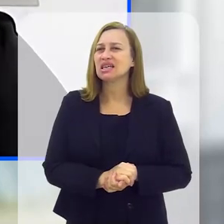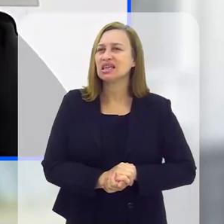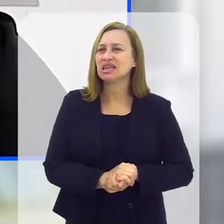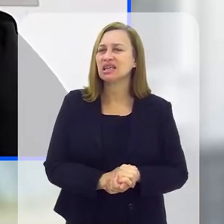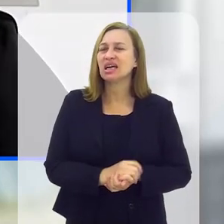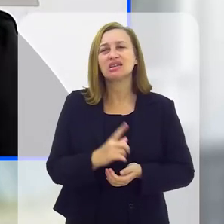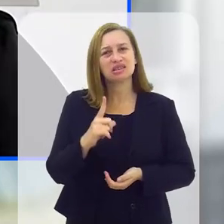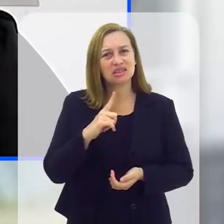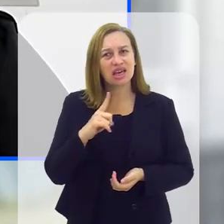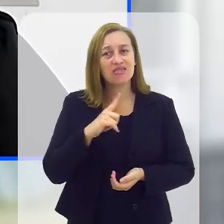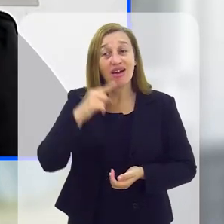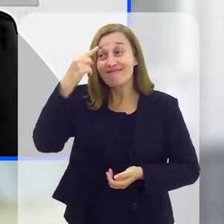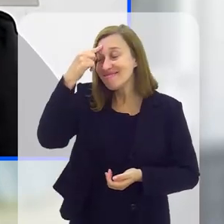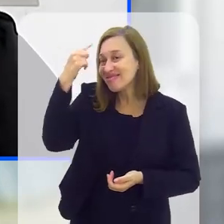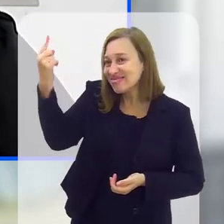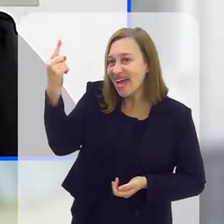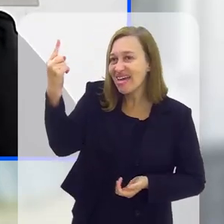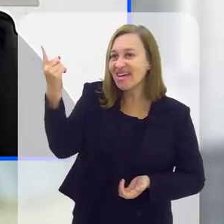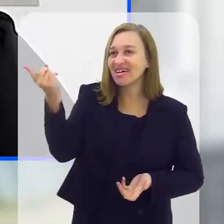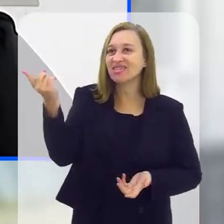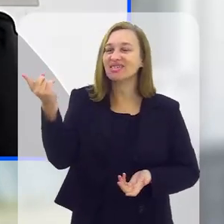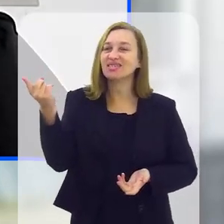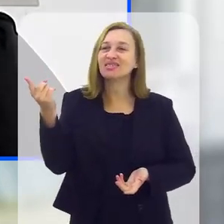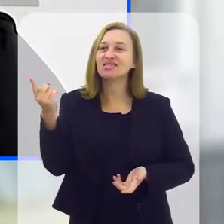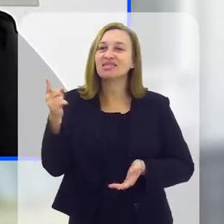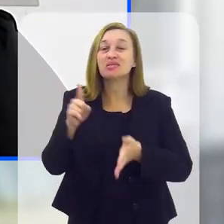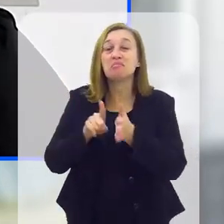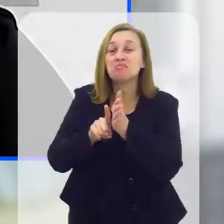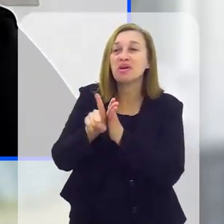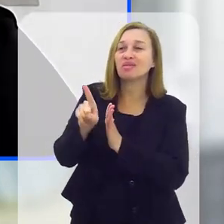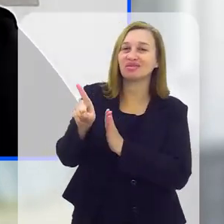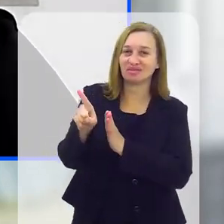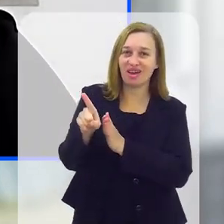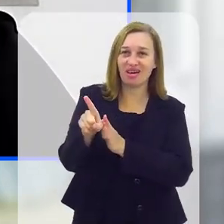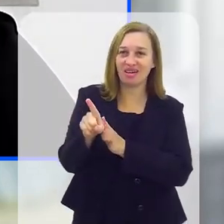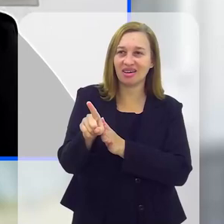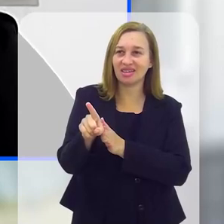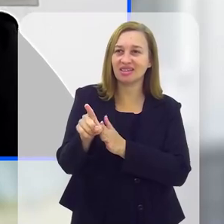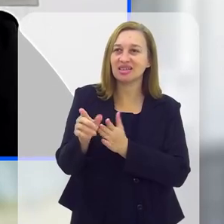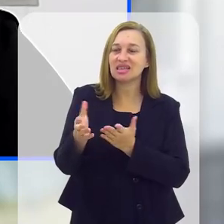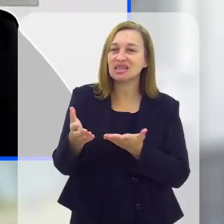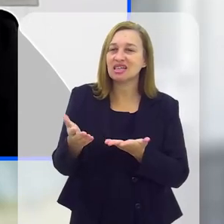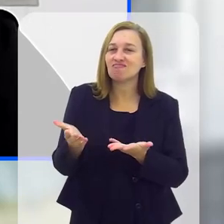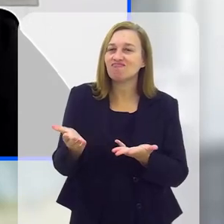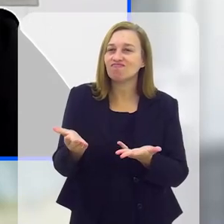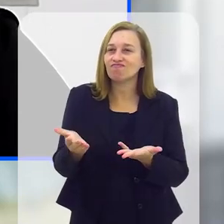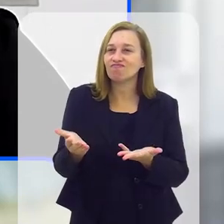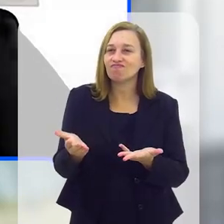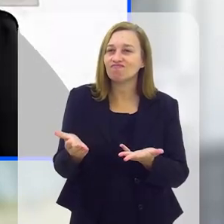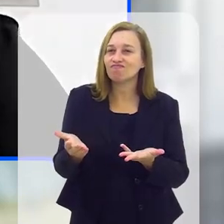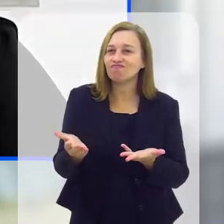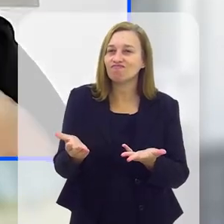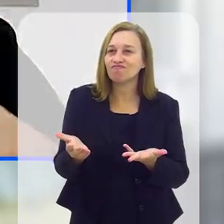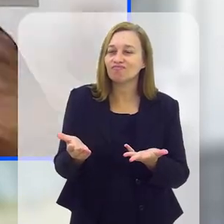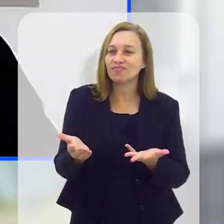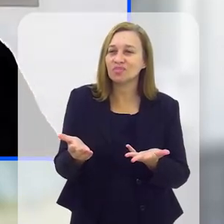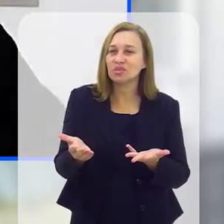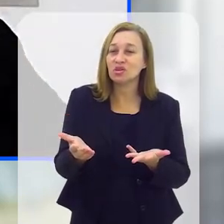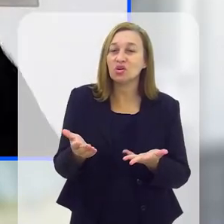teve a ideia de perguntá-los o